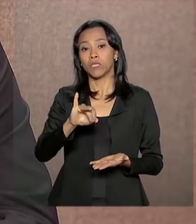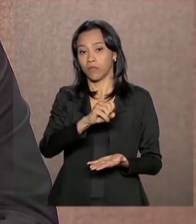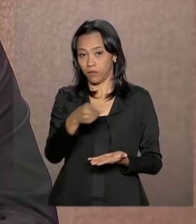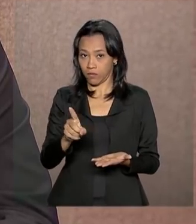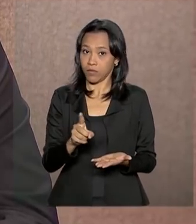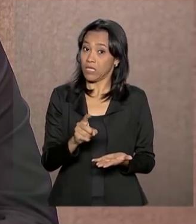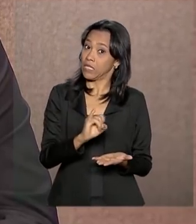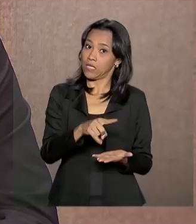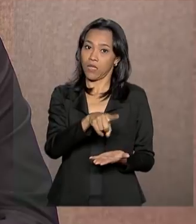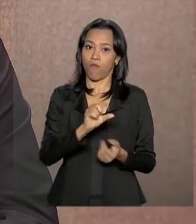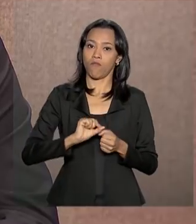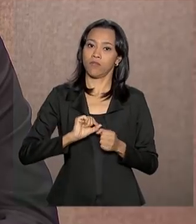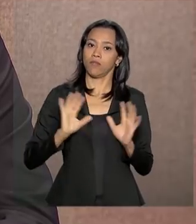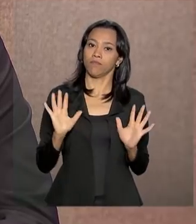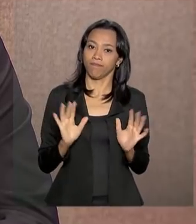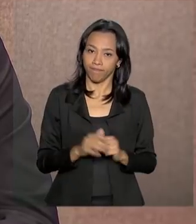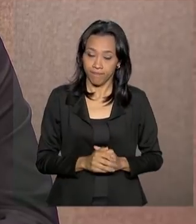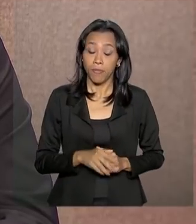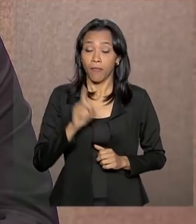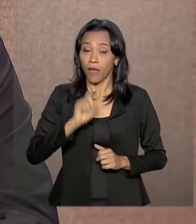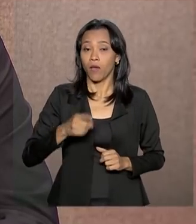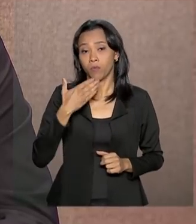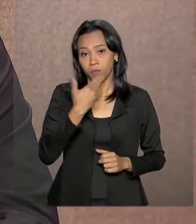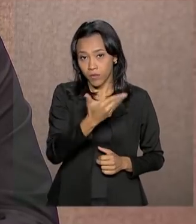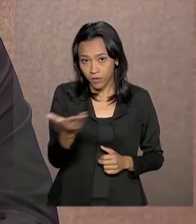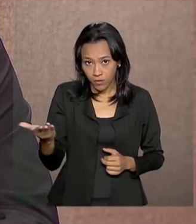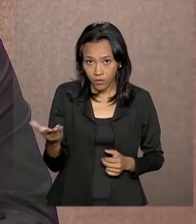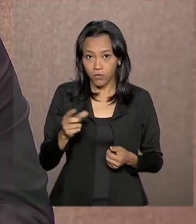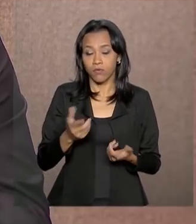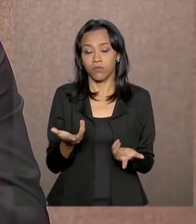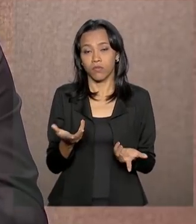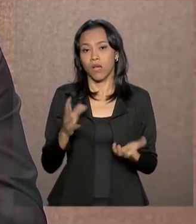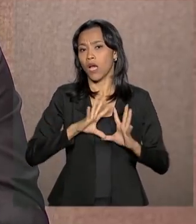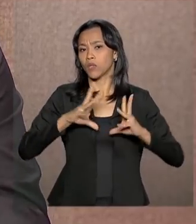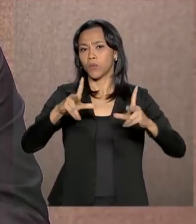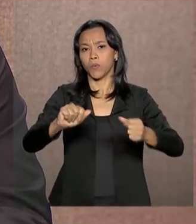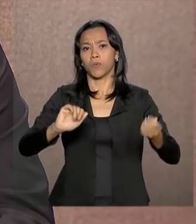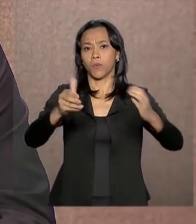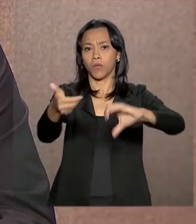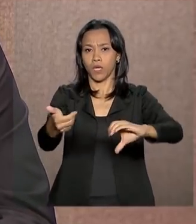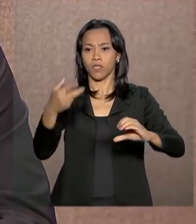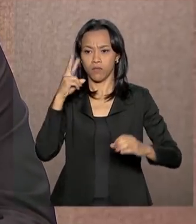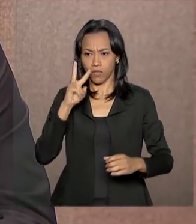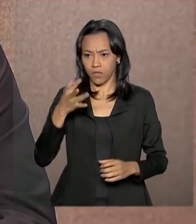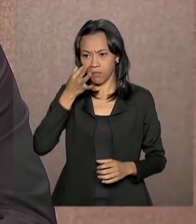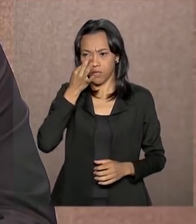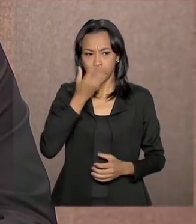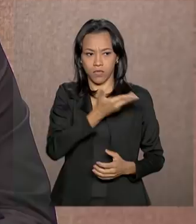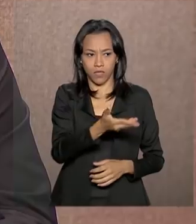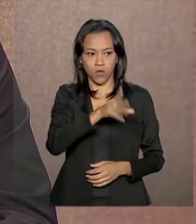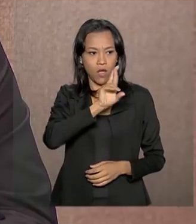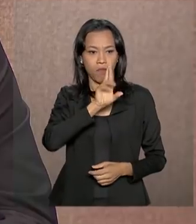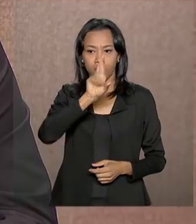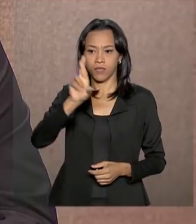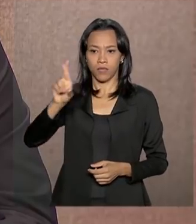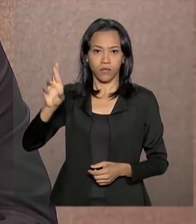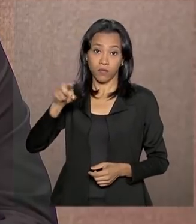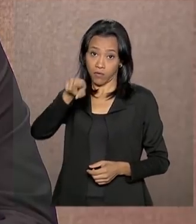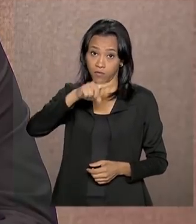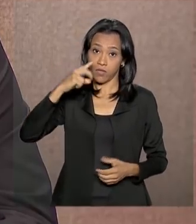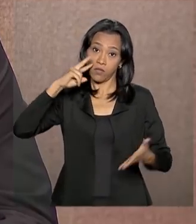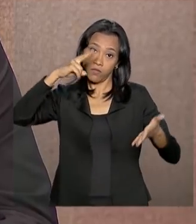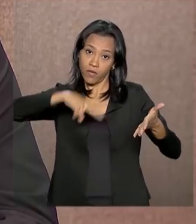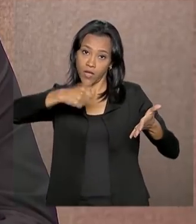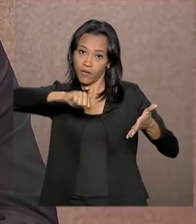eu coloco aqui um apelo, de fato, a todo o Congresso e aqui com seus representantes, para que olhem essas medidas